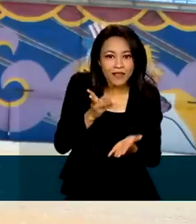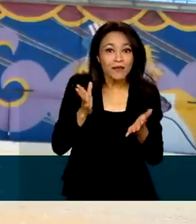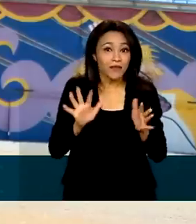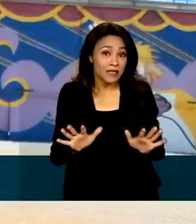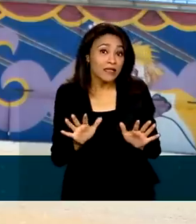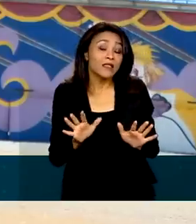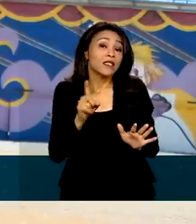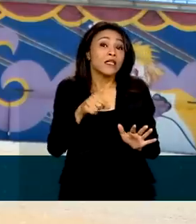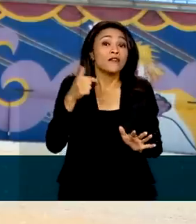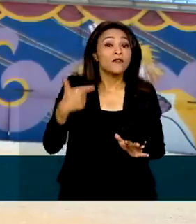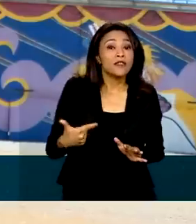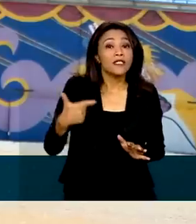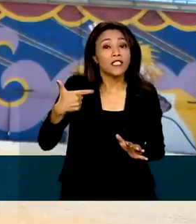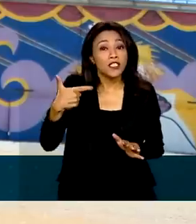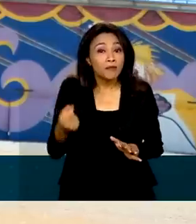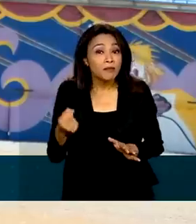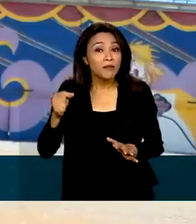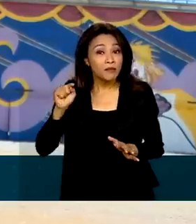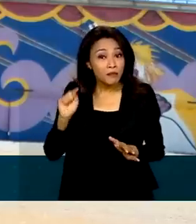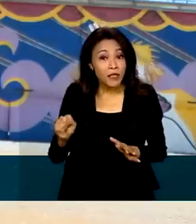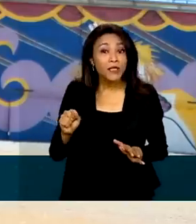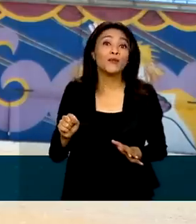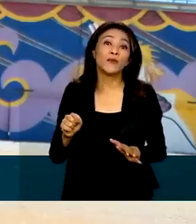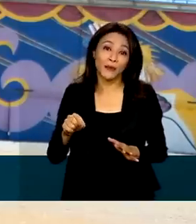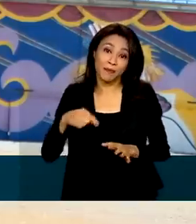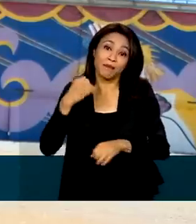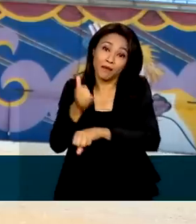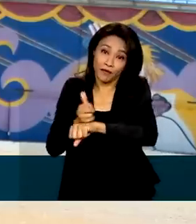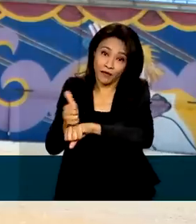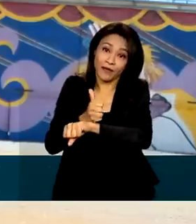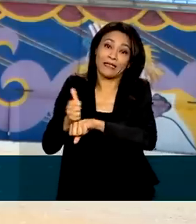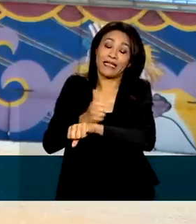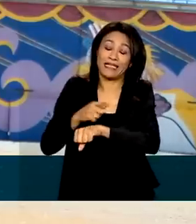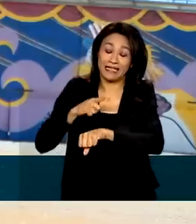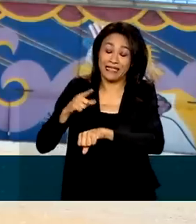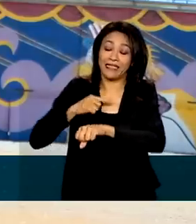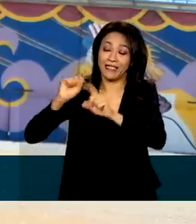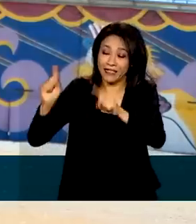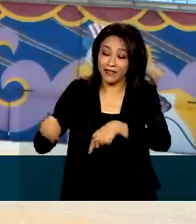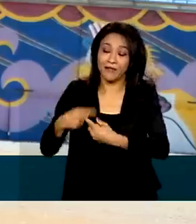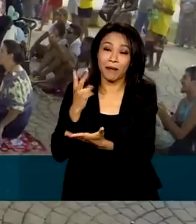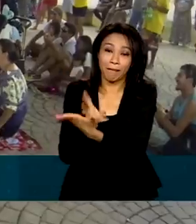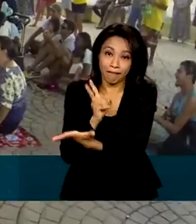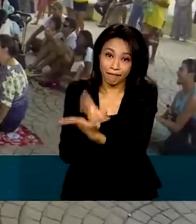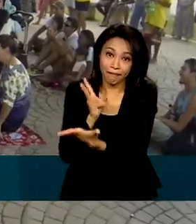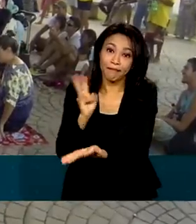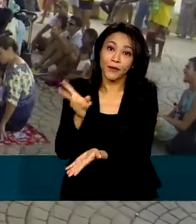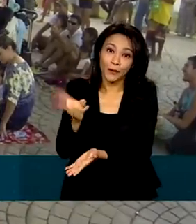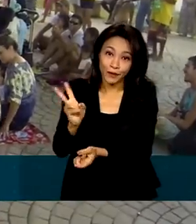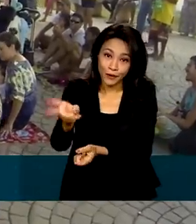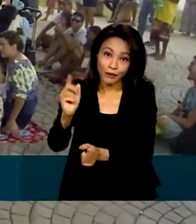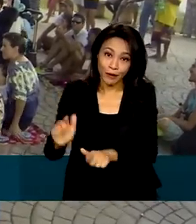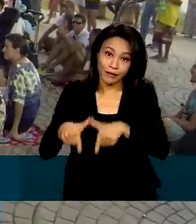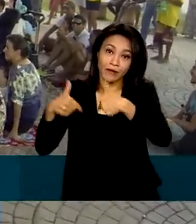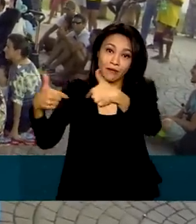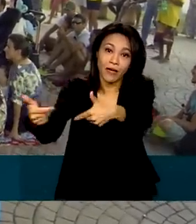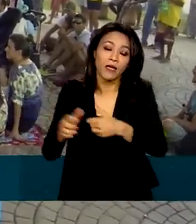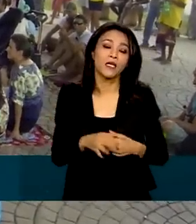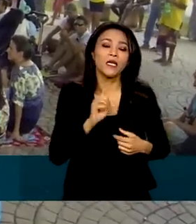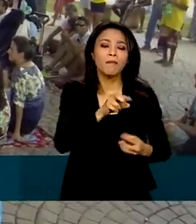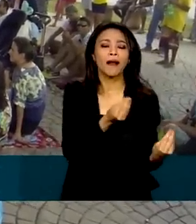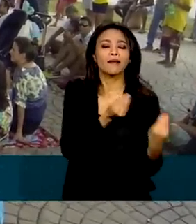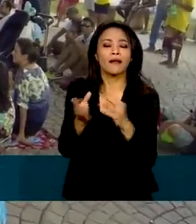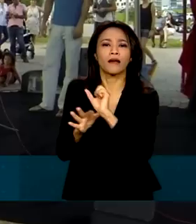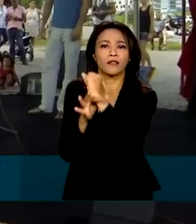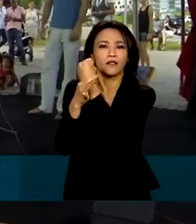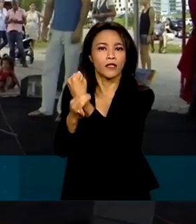os cerca de 20 mil artistas circenses ainda enfrentam desafios para manter a sua arte. E para garantir direitos e